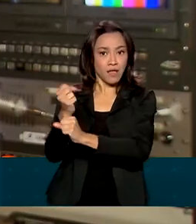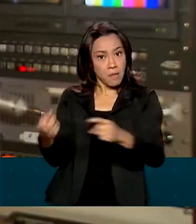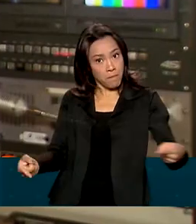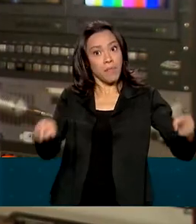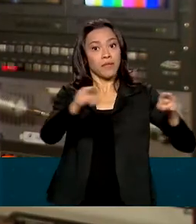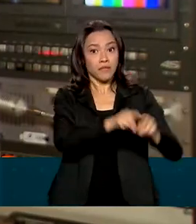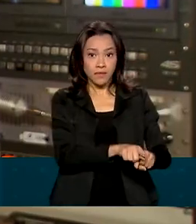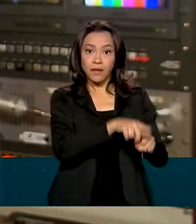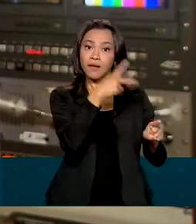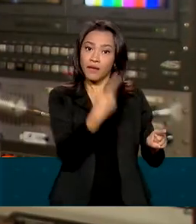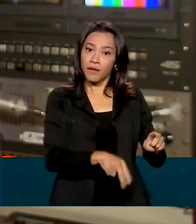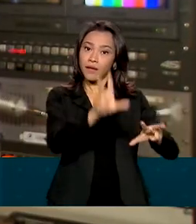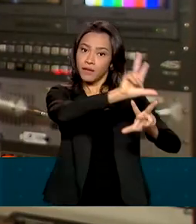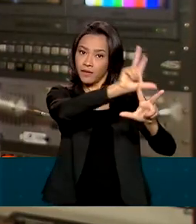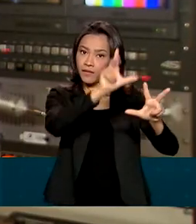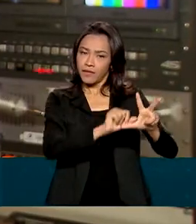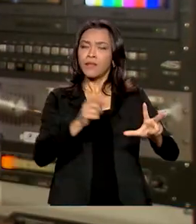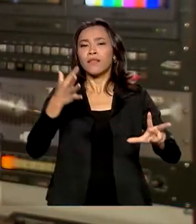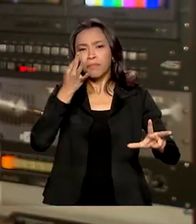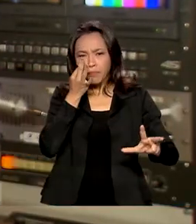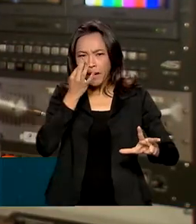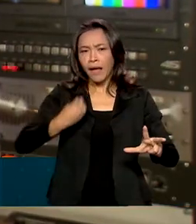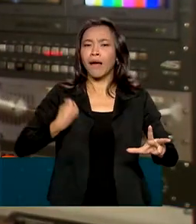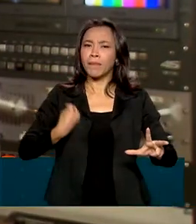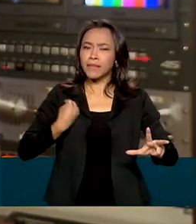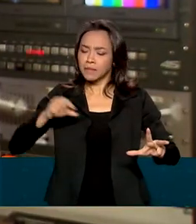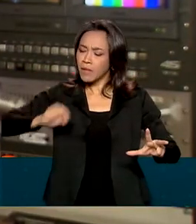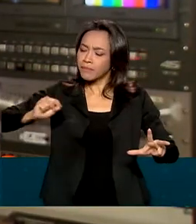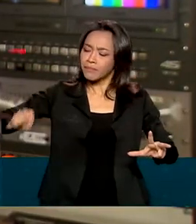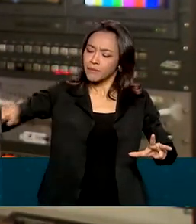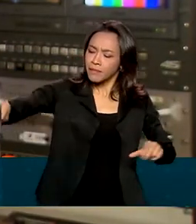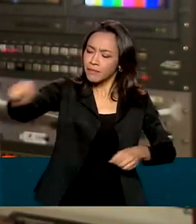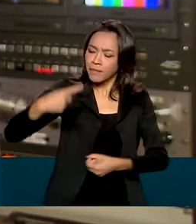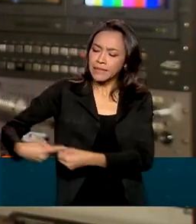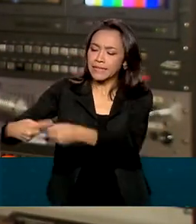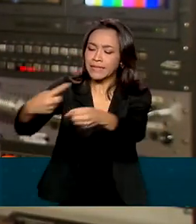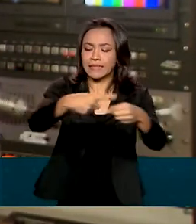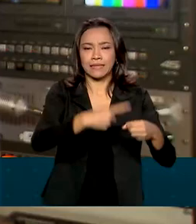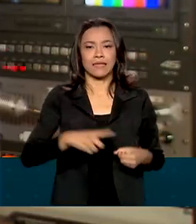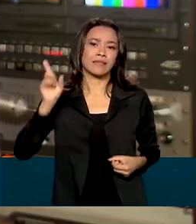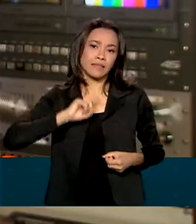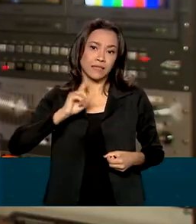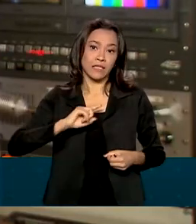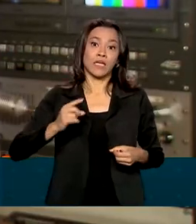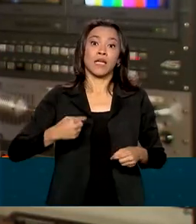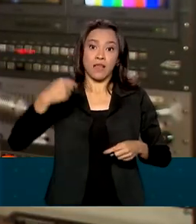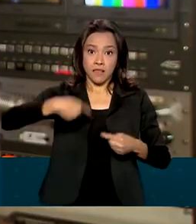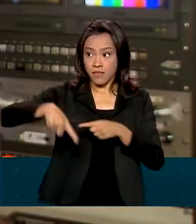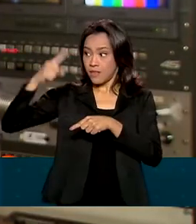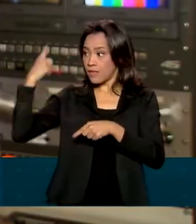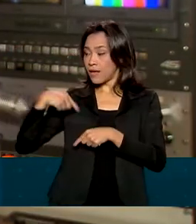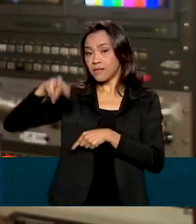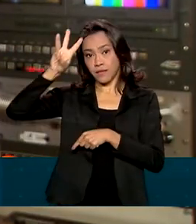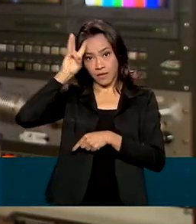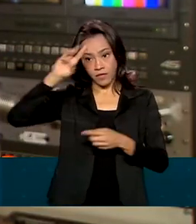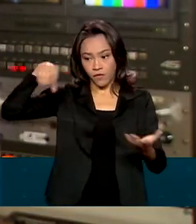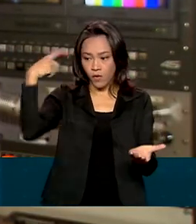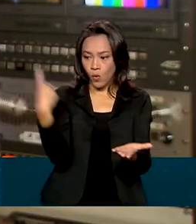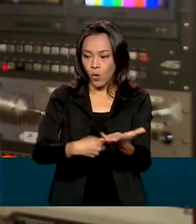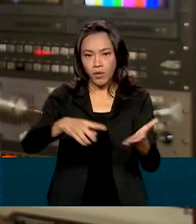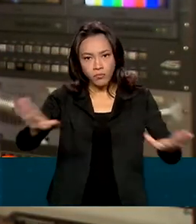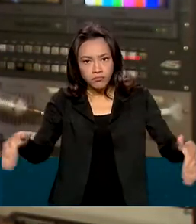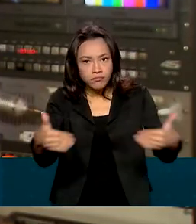está presente hoje em todos os municípios de Minas Gerais. O acordo firmado nesta terça-feira vai permitir a chegada do sinal